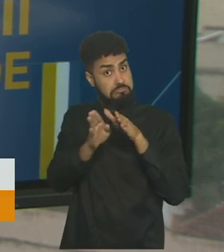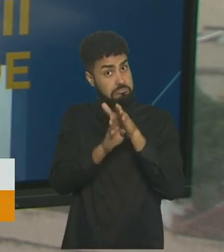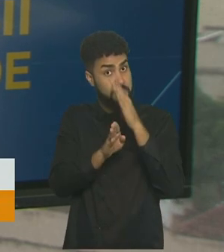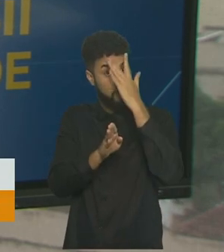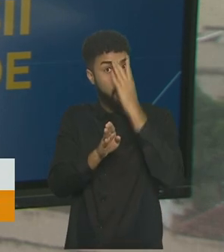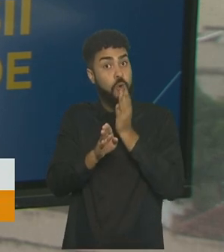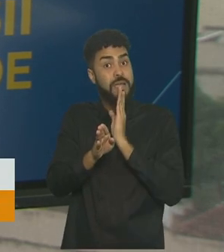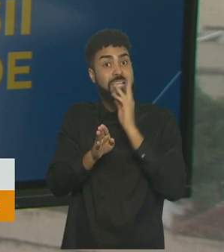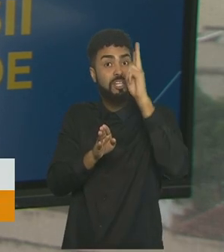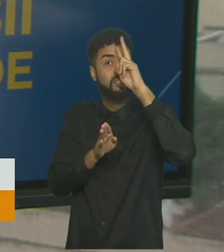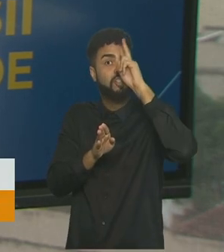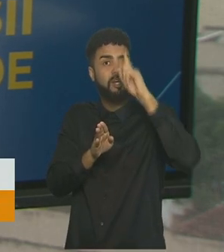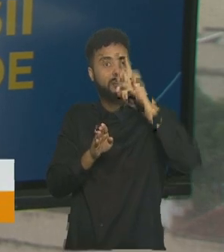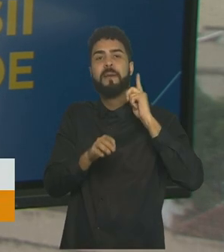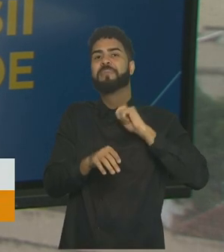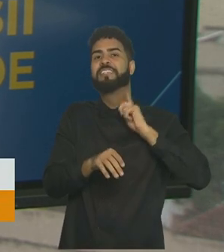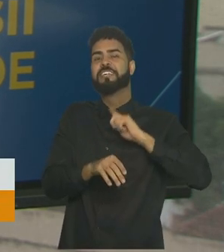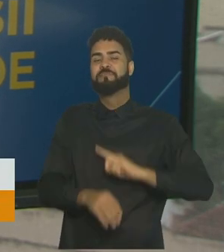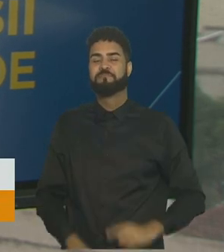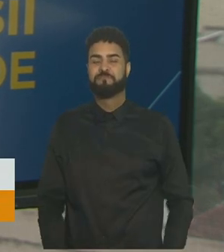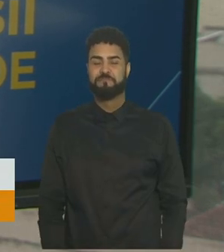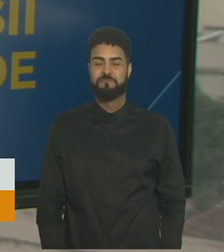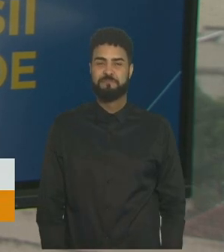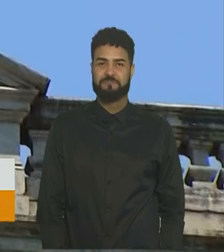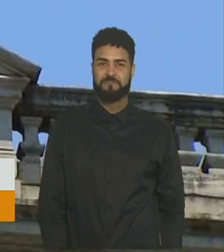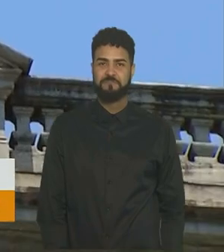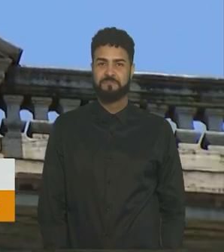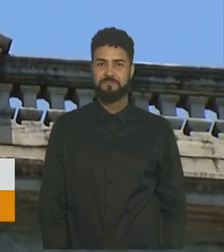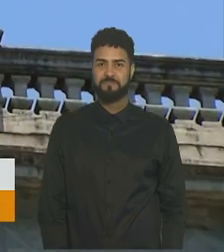quem quer conhecer mais da história de Minas Gerais.